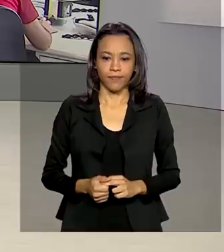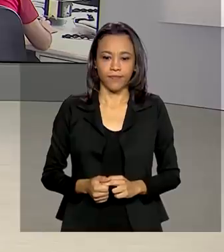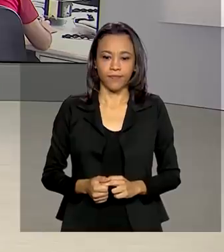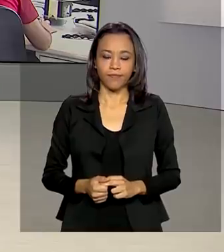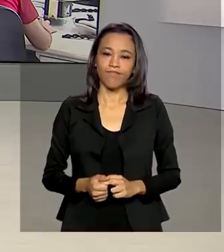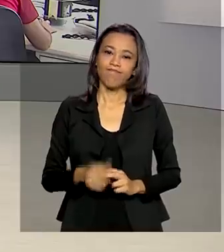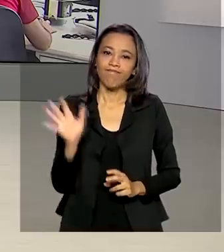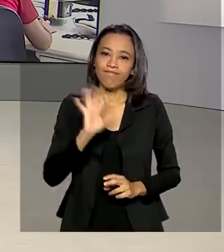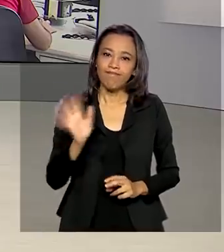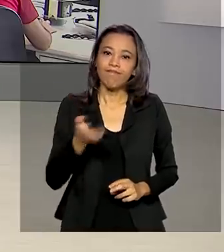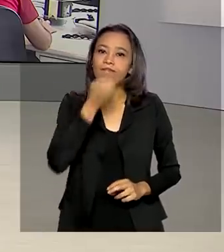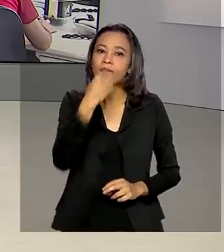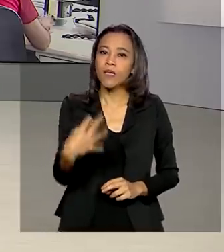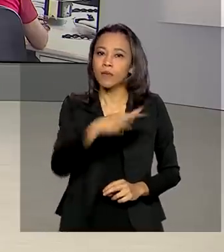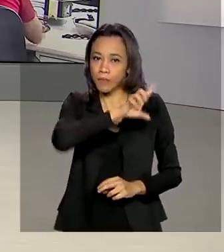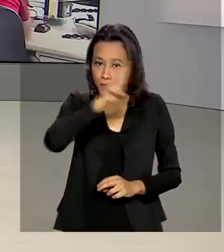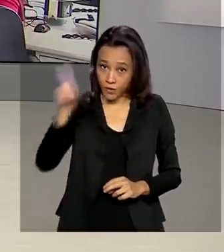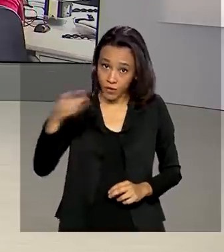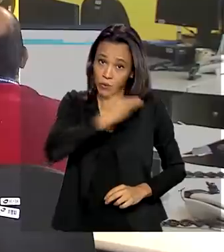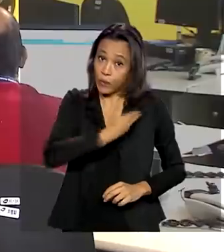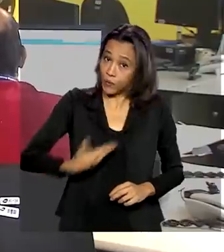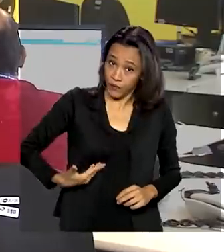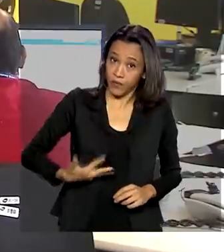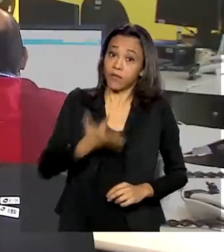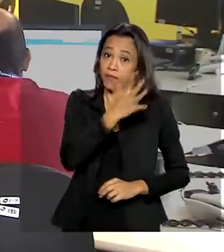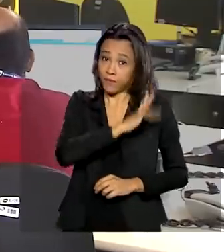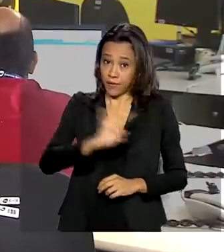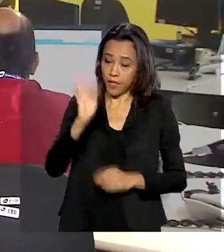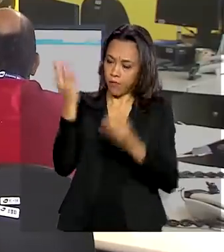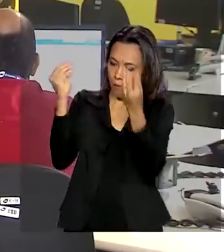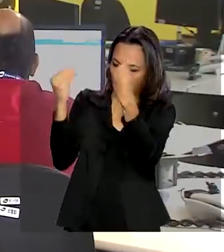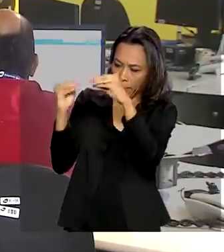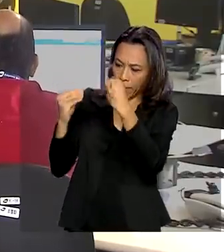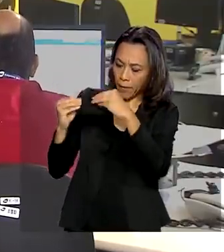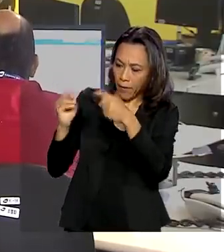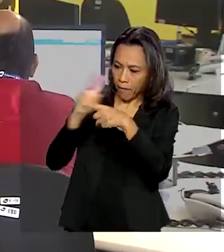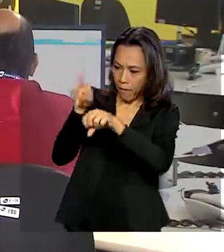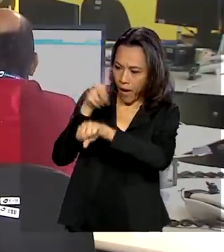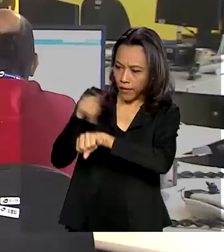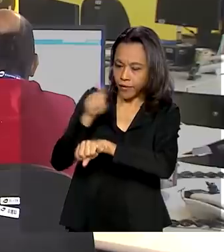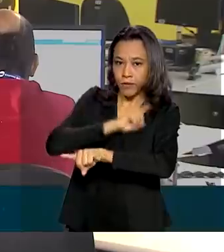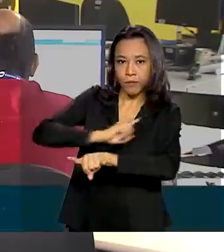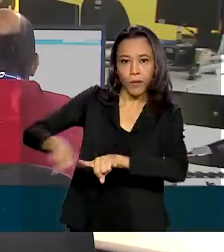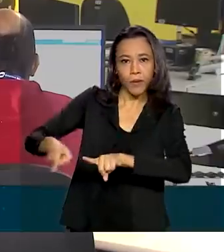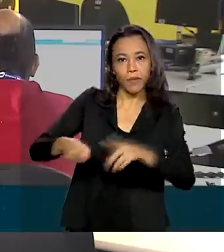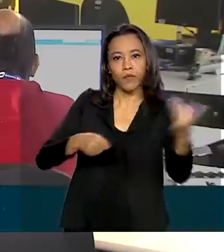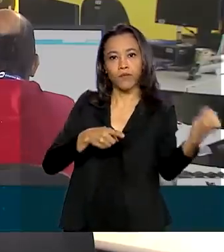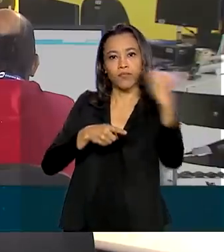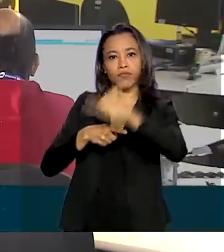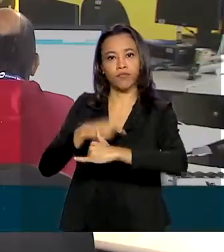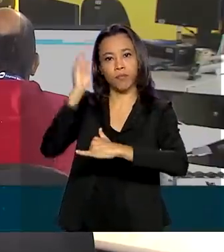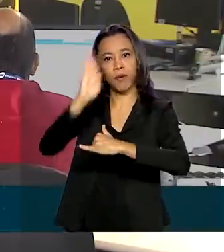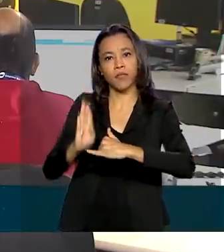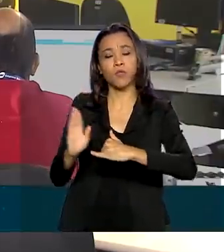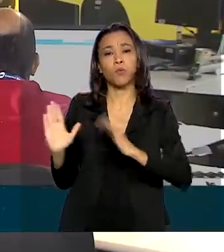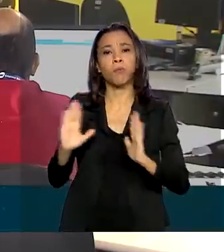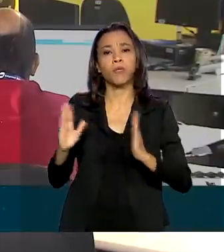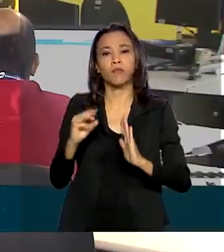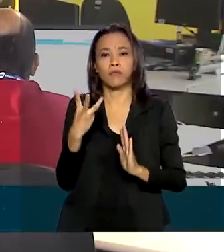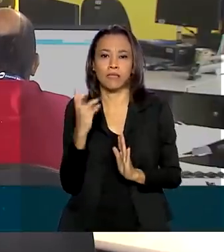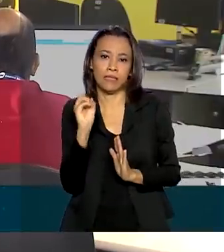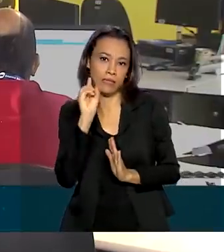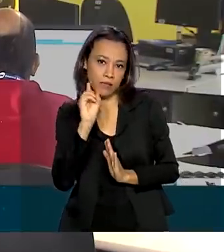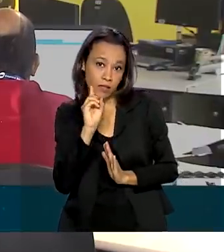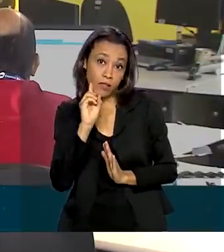Oi, Roberto. Bom dia. O governo federal atualizou a lista de países proibidos de voar para o Brasil por 30 dias. A novidade nessa